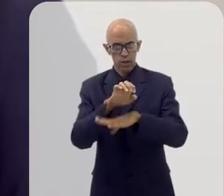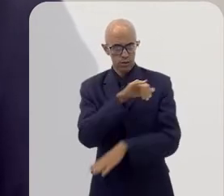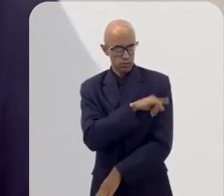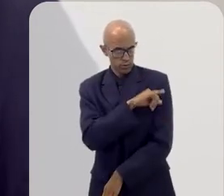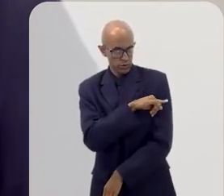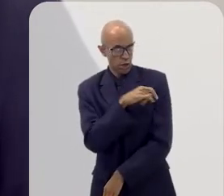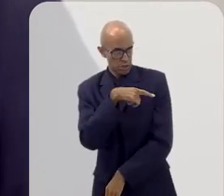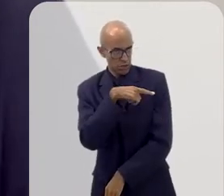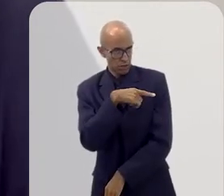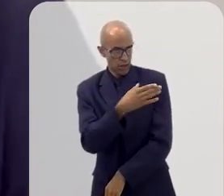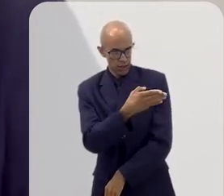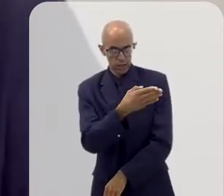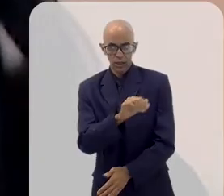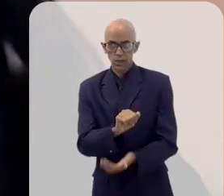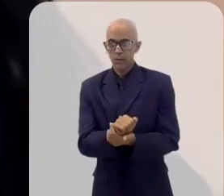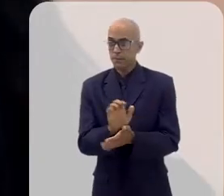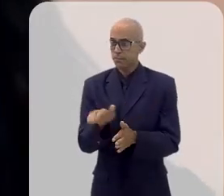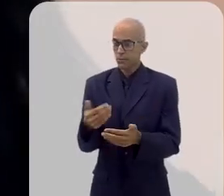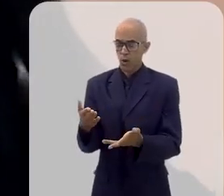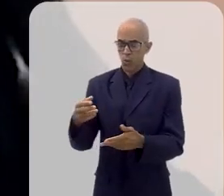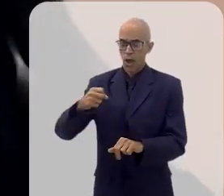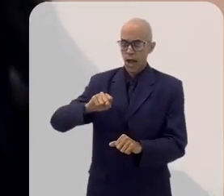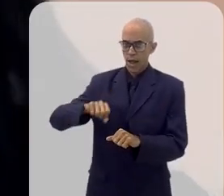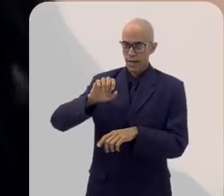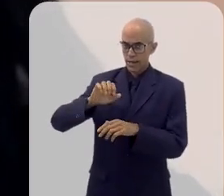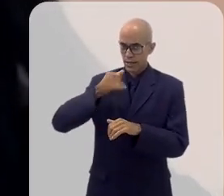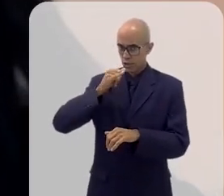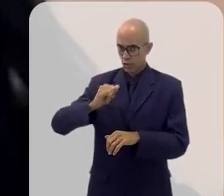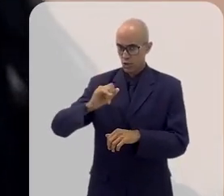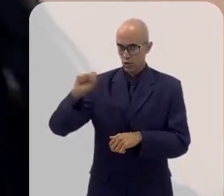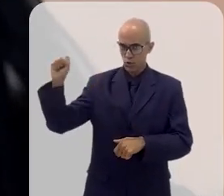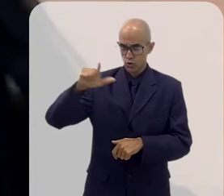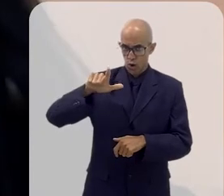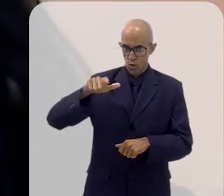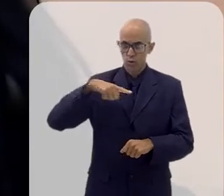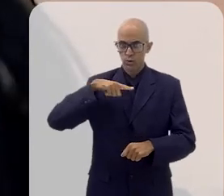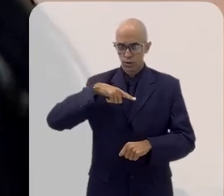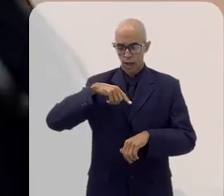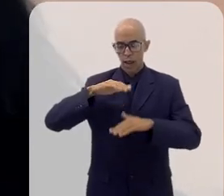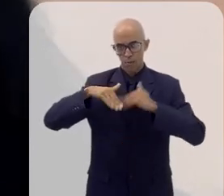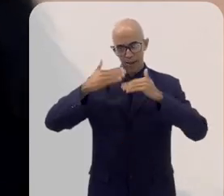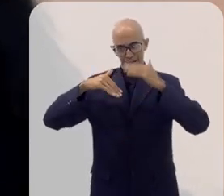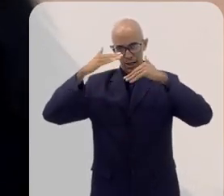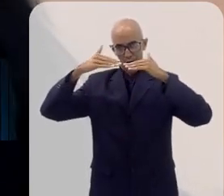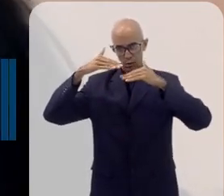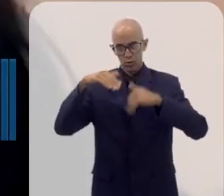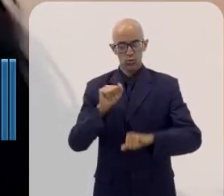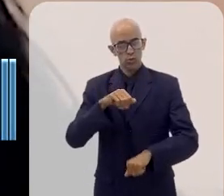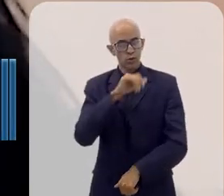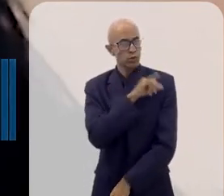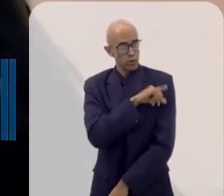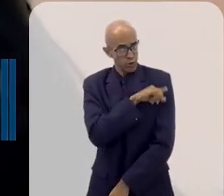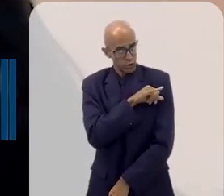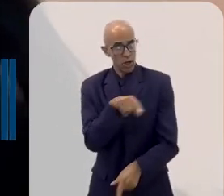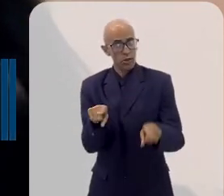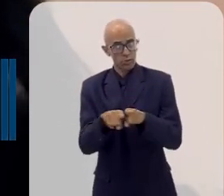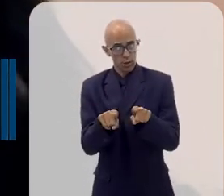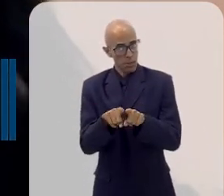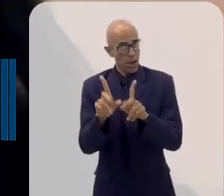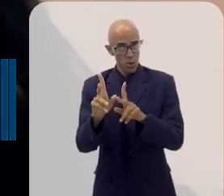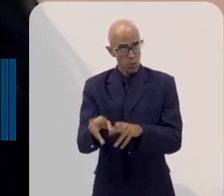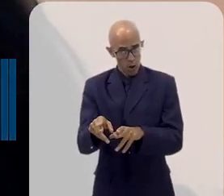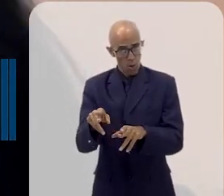Janeiro vem observando nos últimos anos? A energia solar tem crescido em números expressivos no Brasil inteiro. No Rio de Janeiro não é diferente.